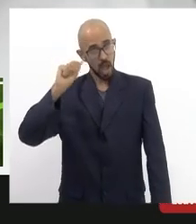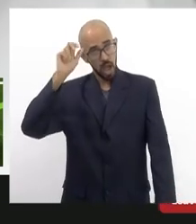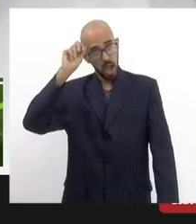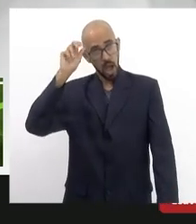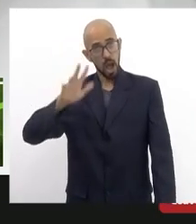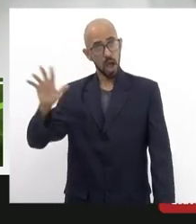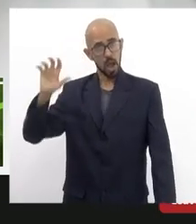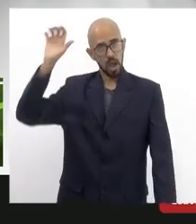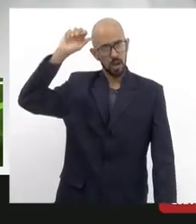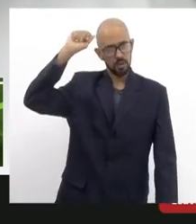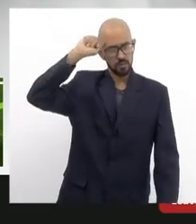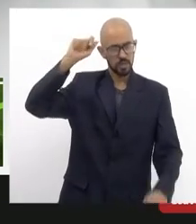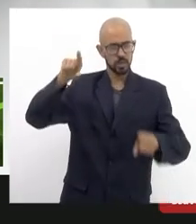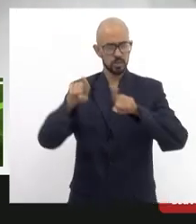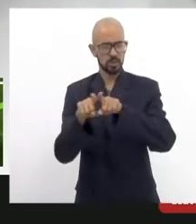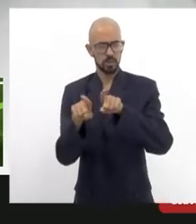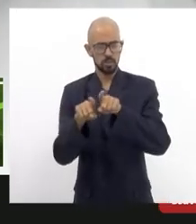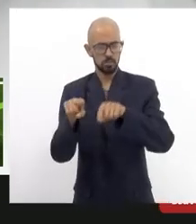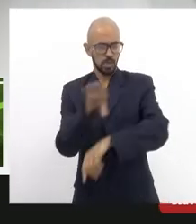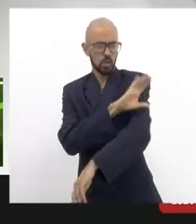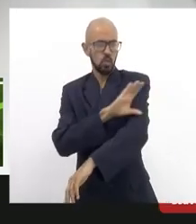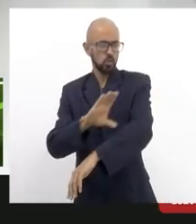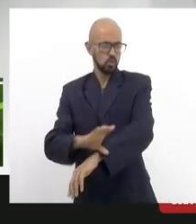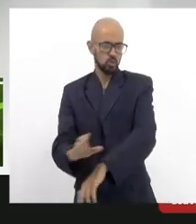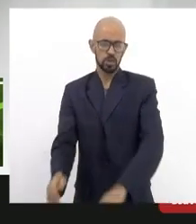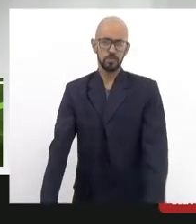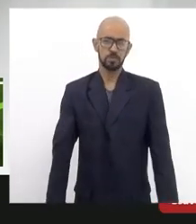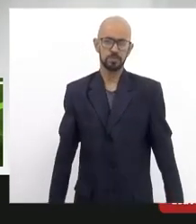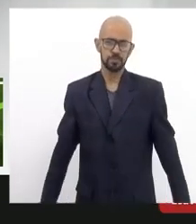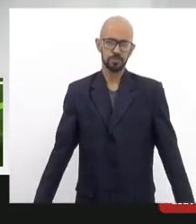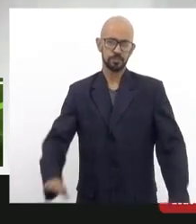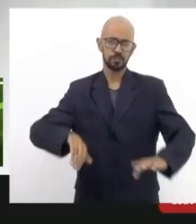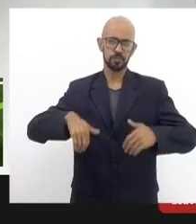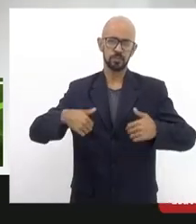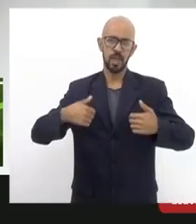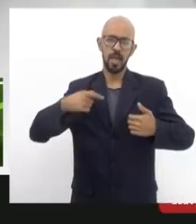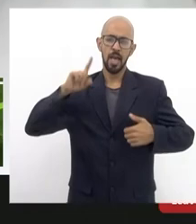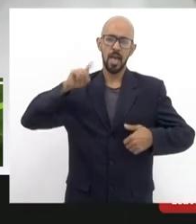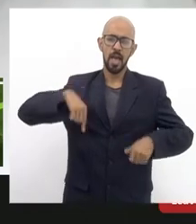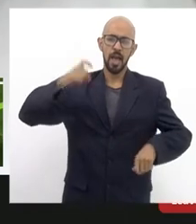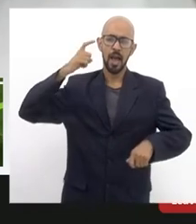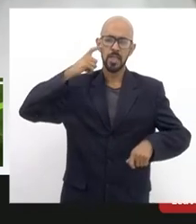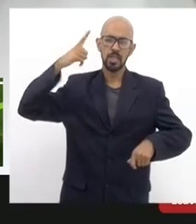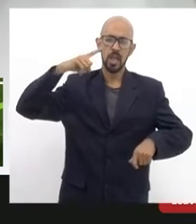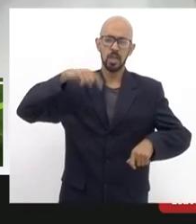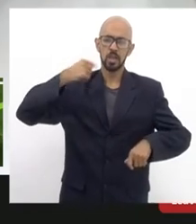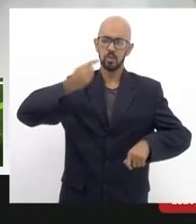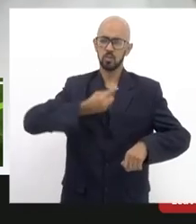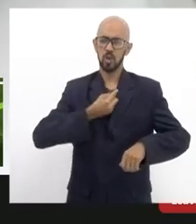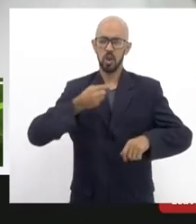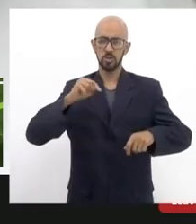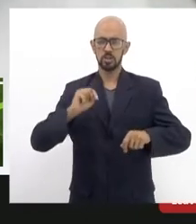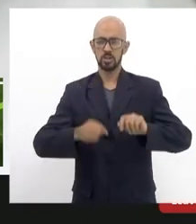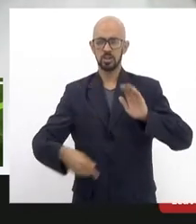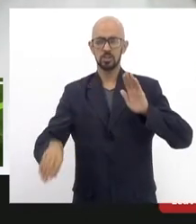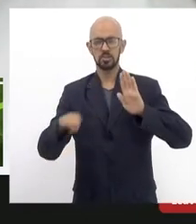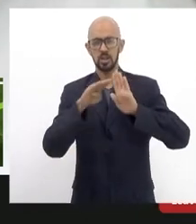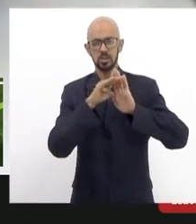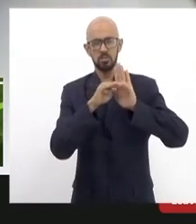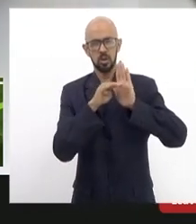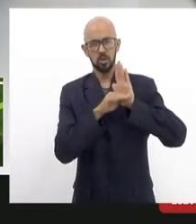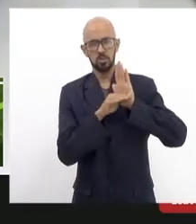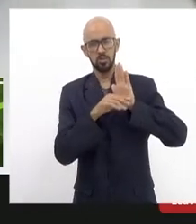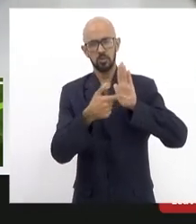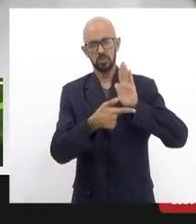com raiz afro-brasileira então é esta a nossa programação do dia do dia